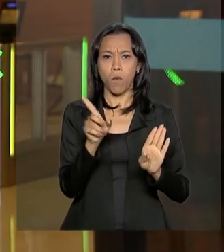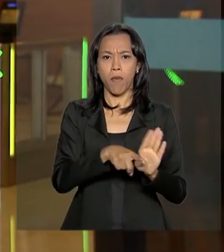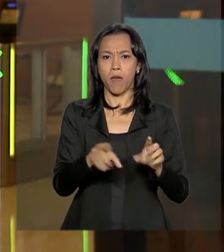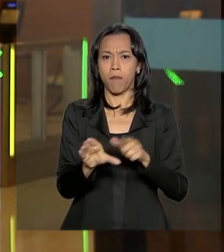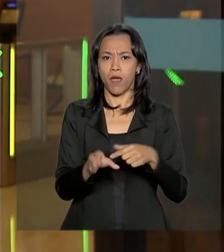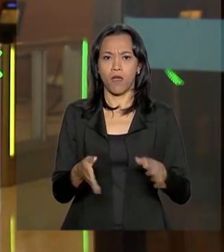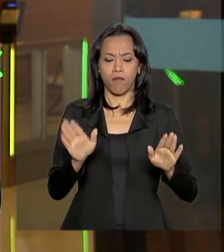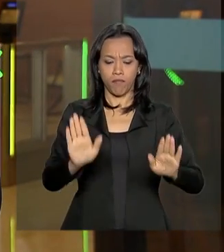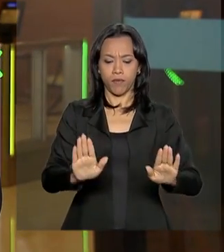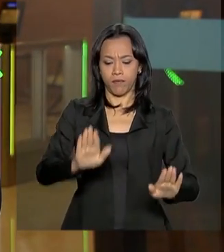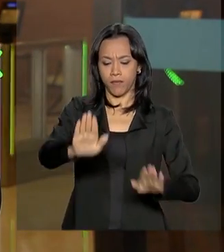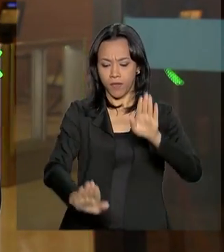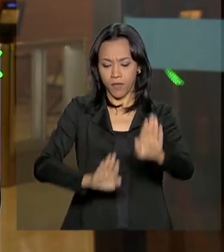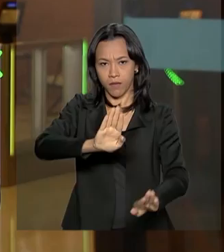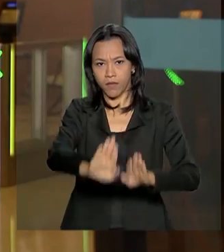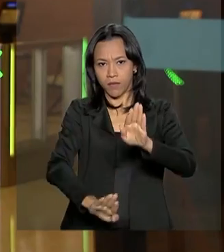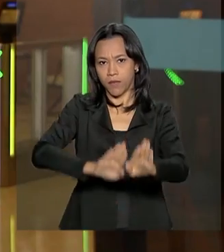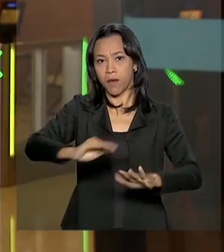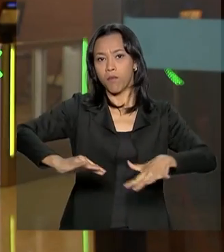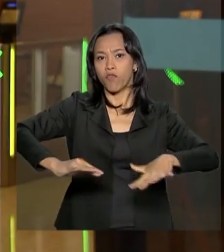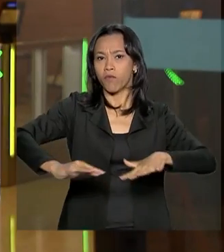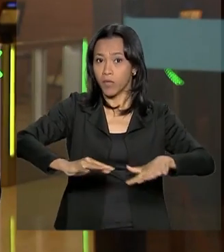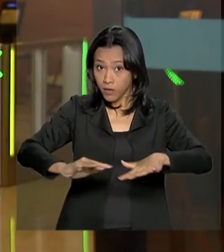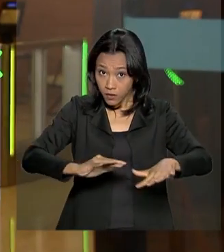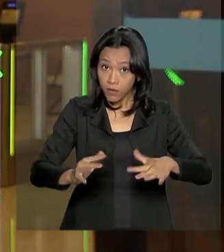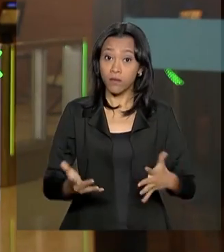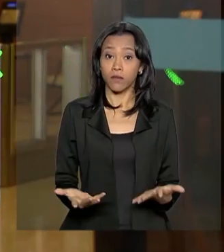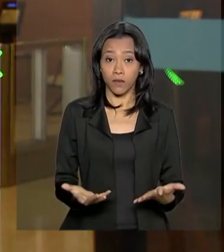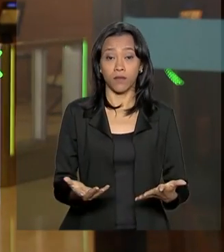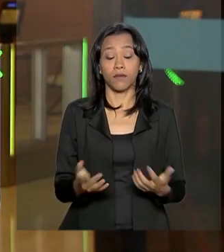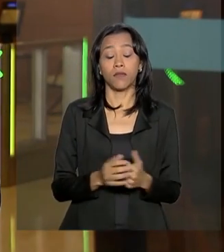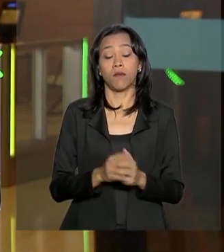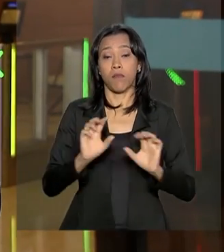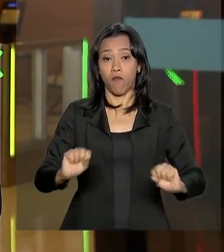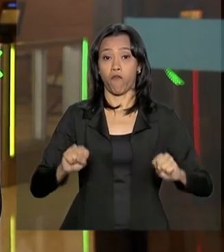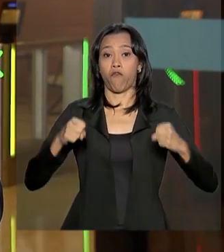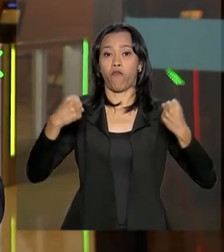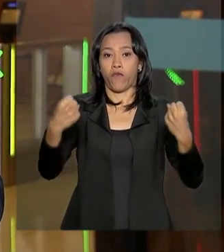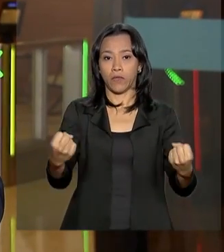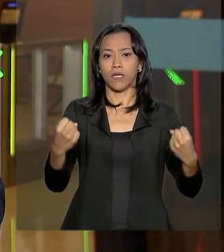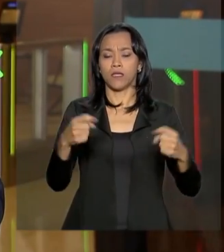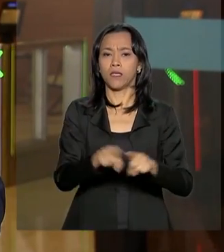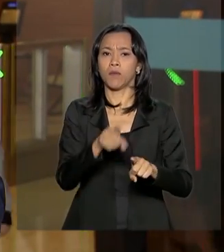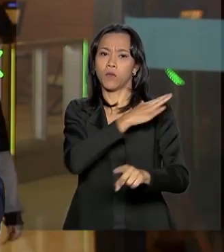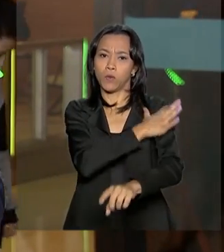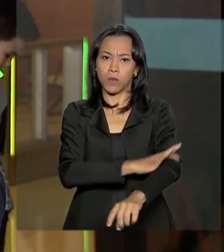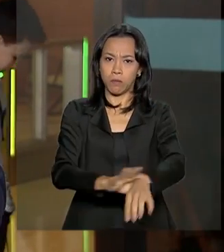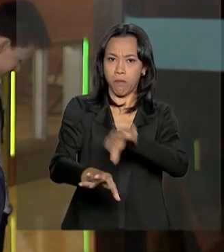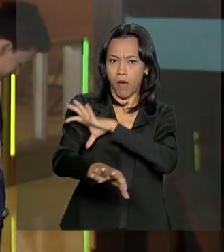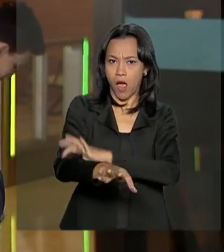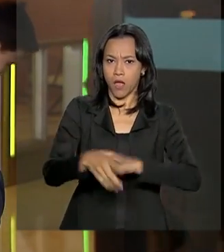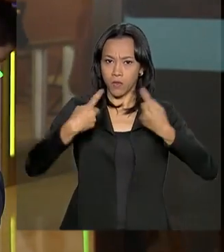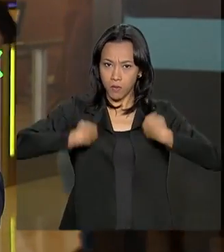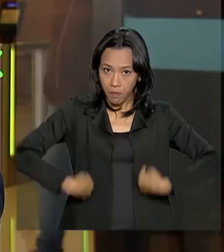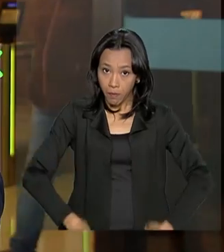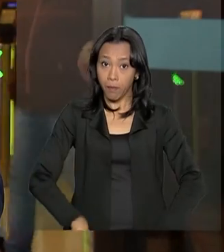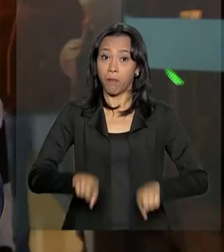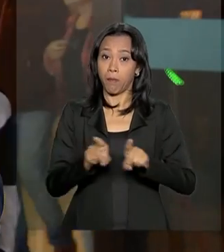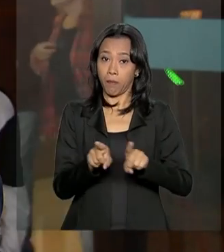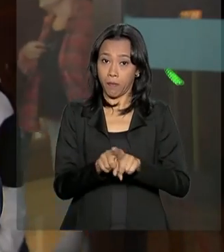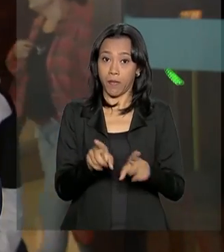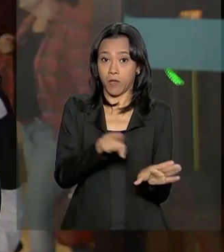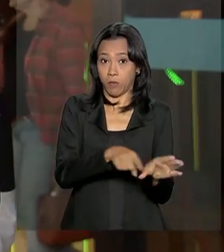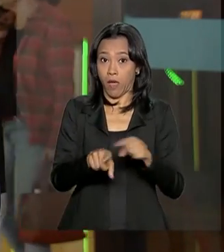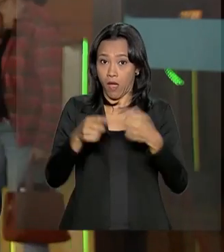pode movimentar as pernas. Faz exercícios com halteres também, para fortalecimento dos braços e das pernas e muita